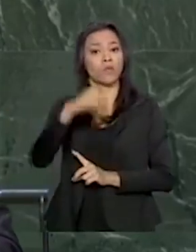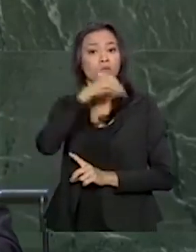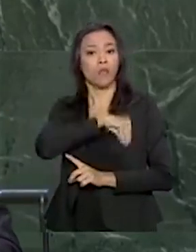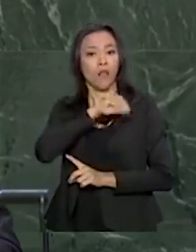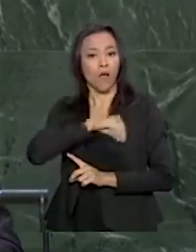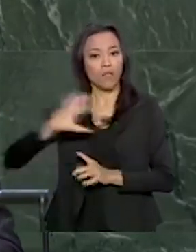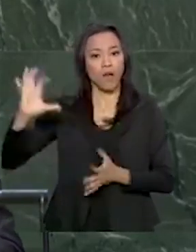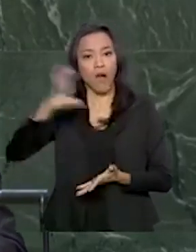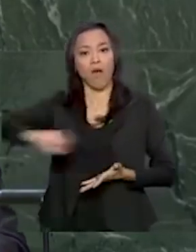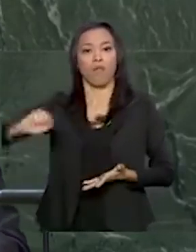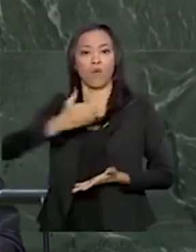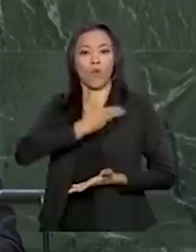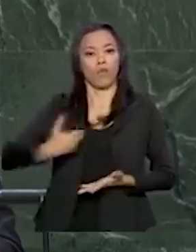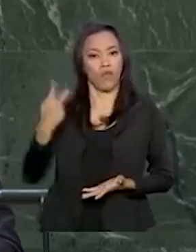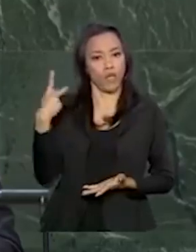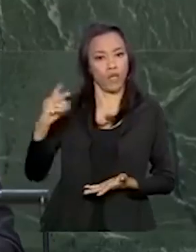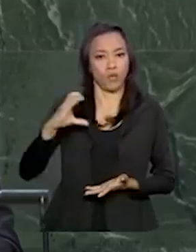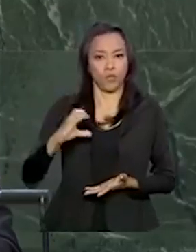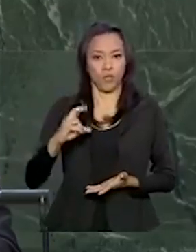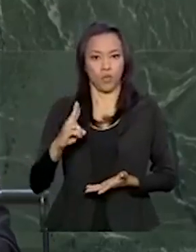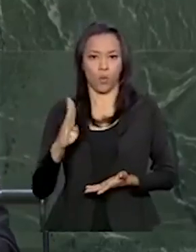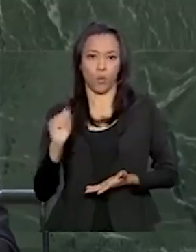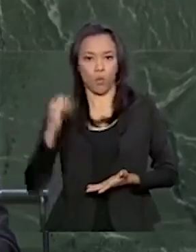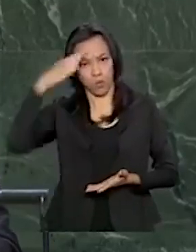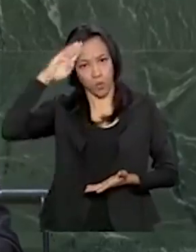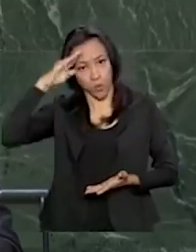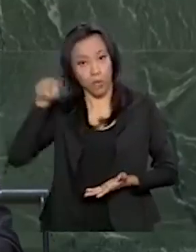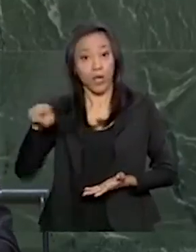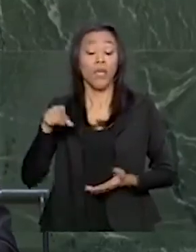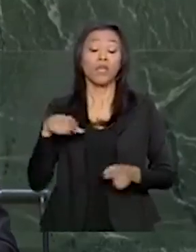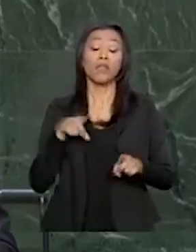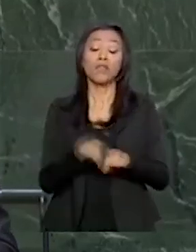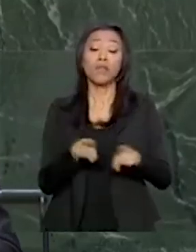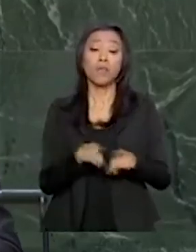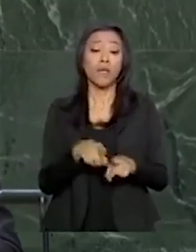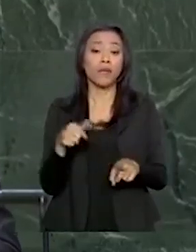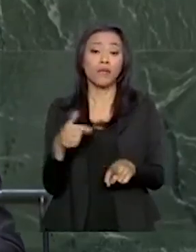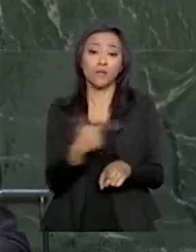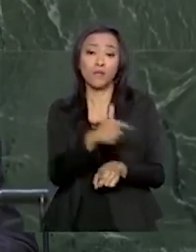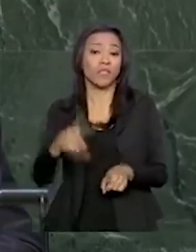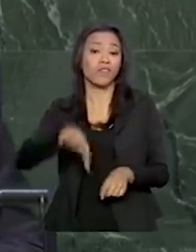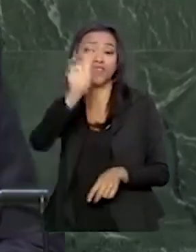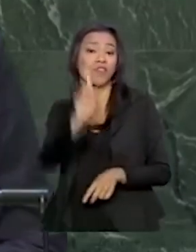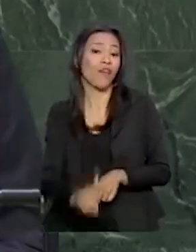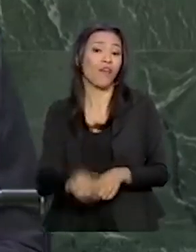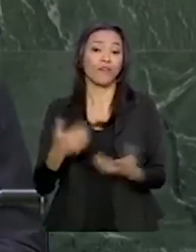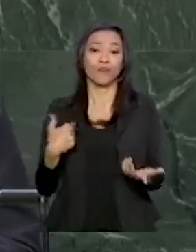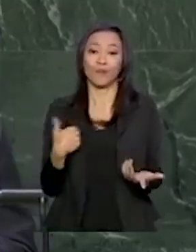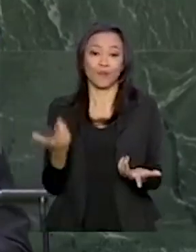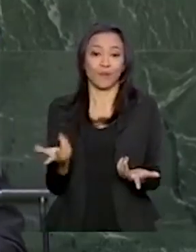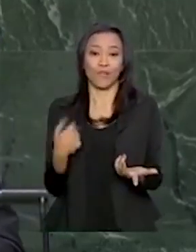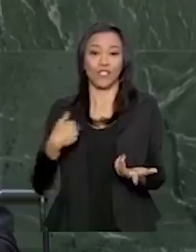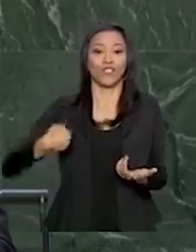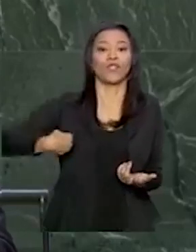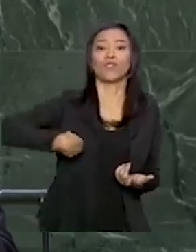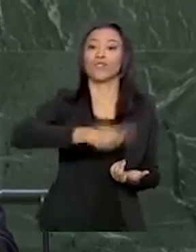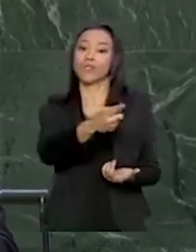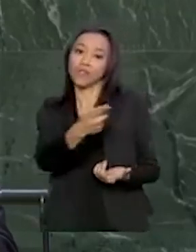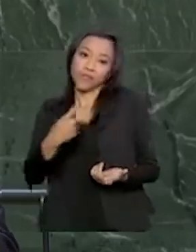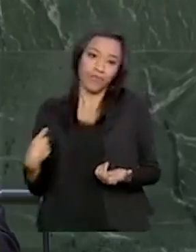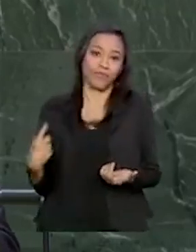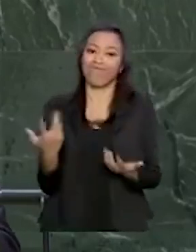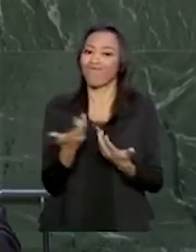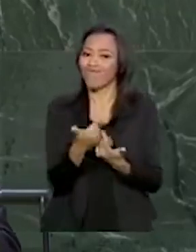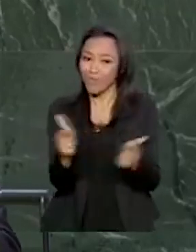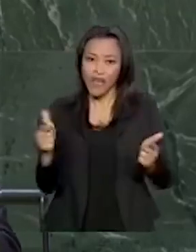e foram impedidos de usufruir de direitos fundamentais como o de ir e vir, um verdadeiro